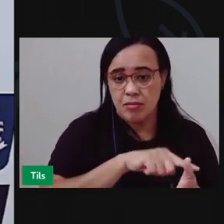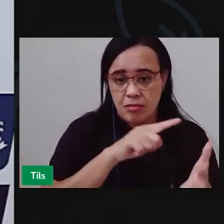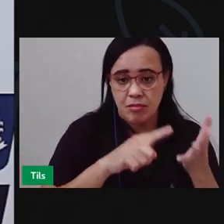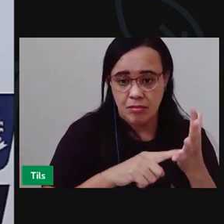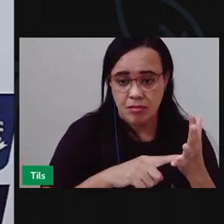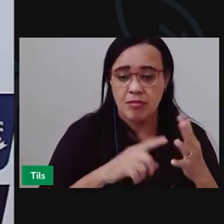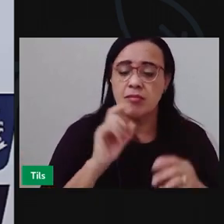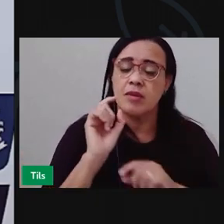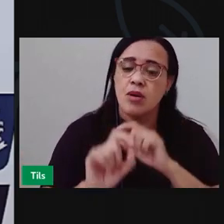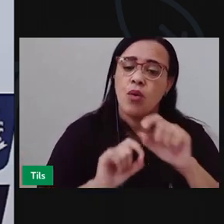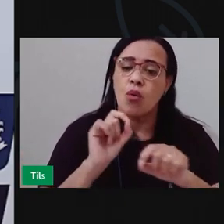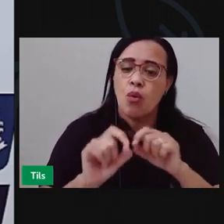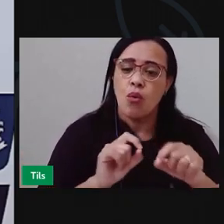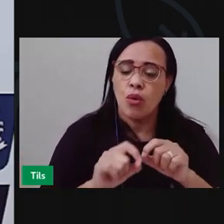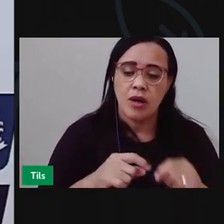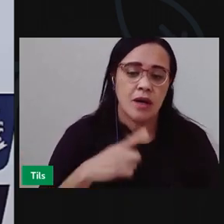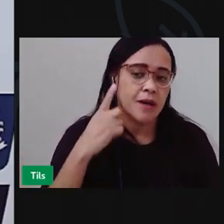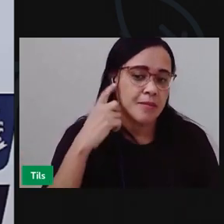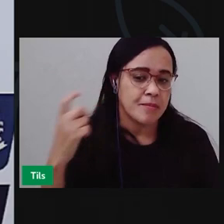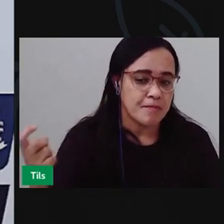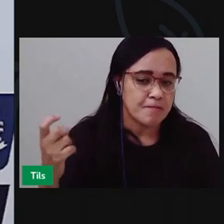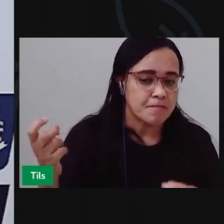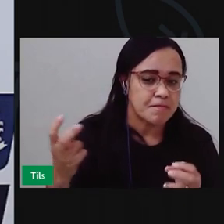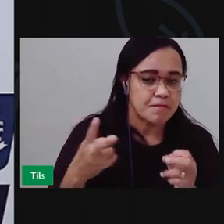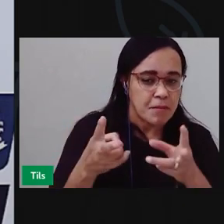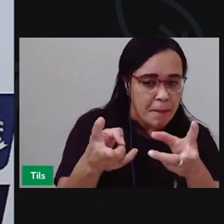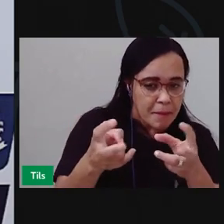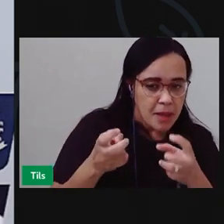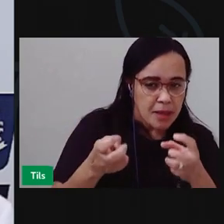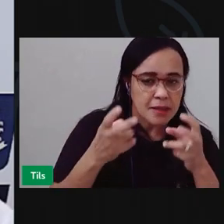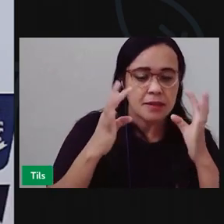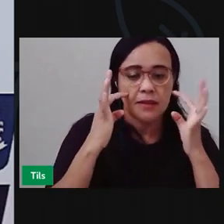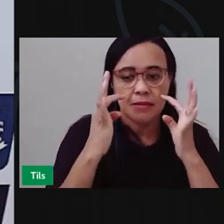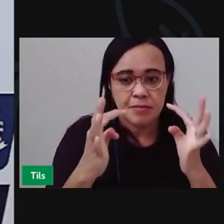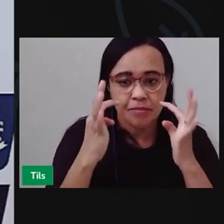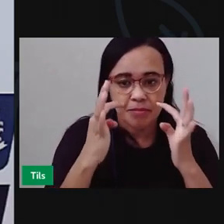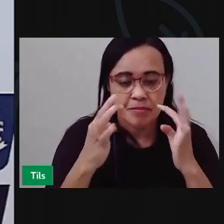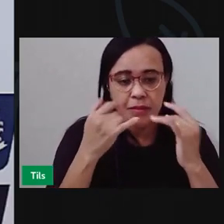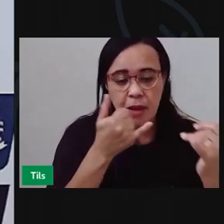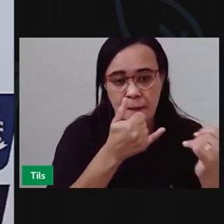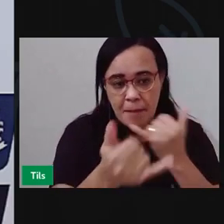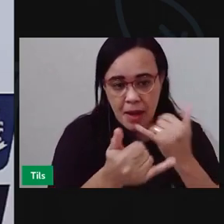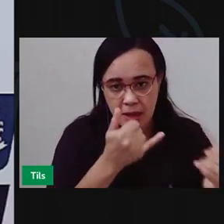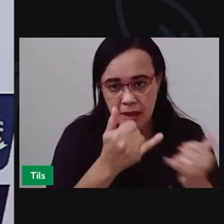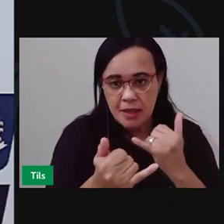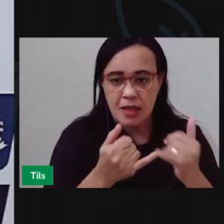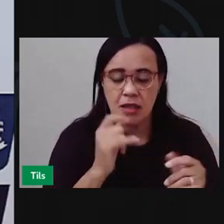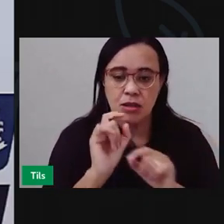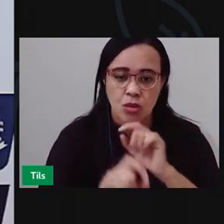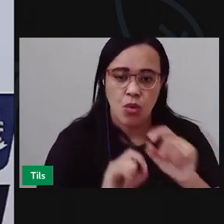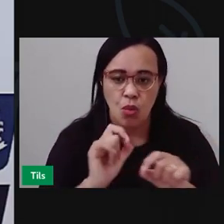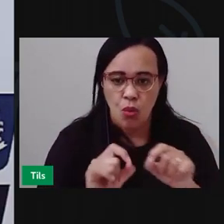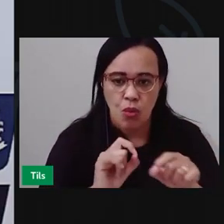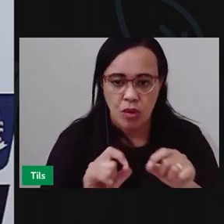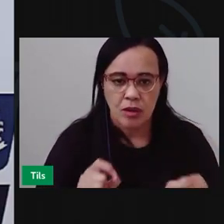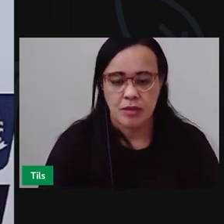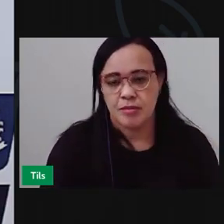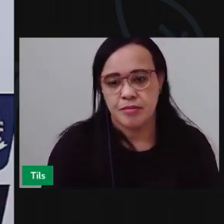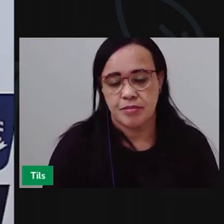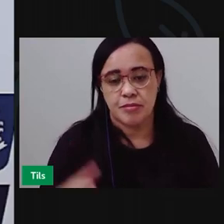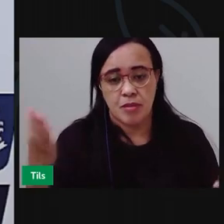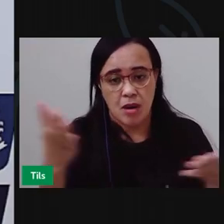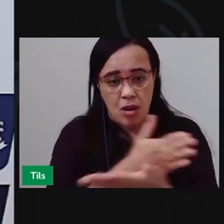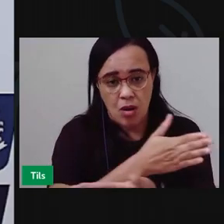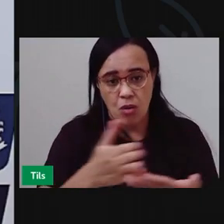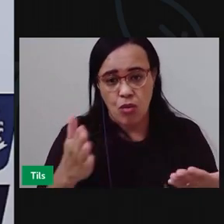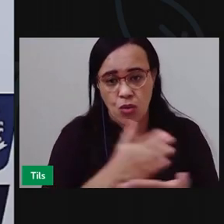Têm Um som Elas emitem Um som Que Algumas delas O